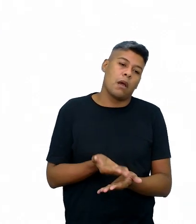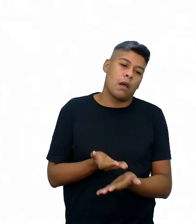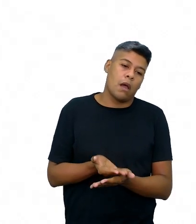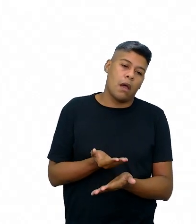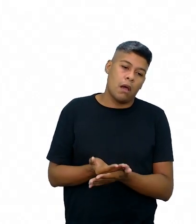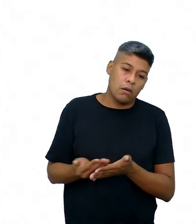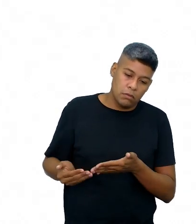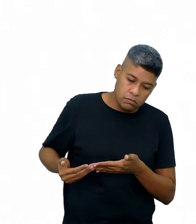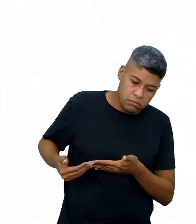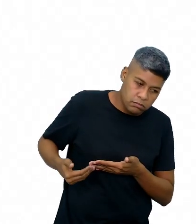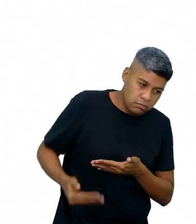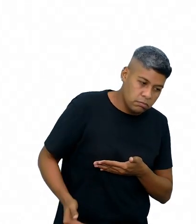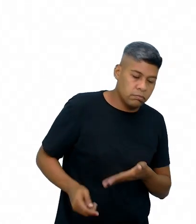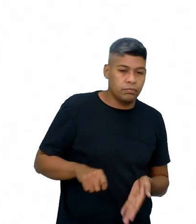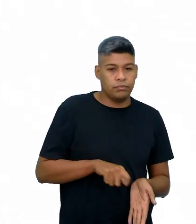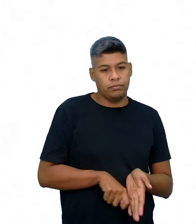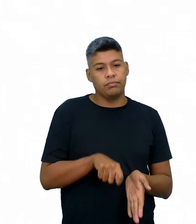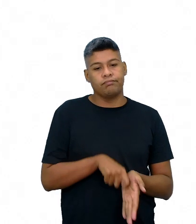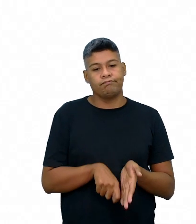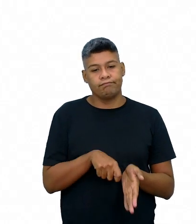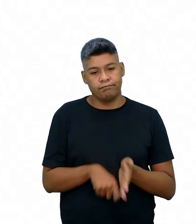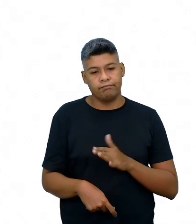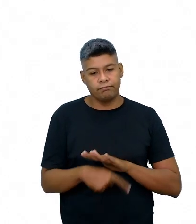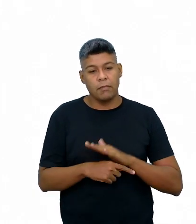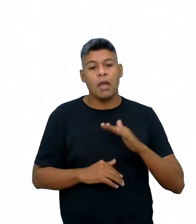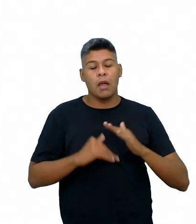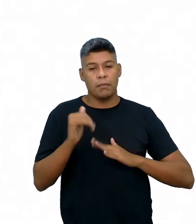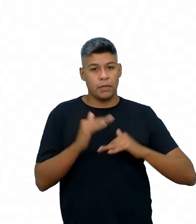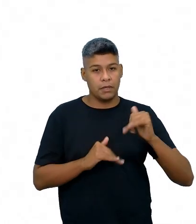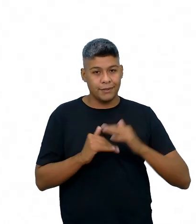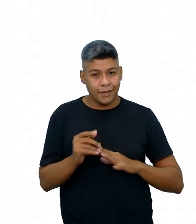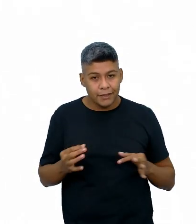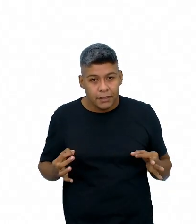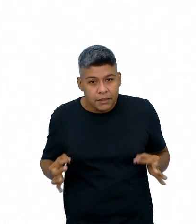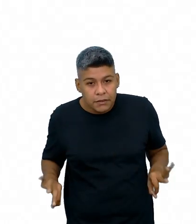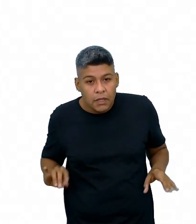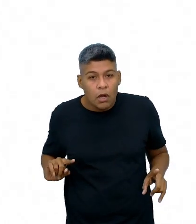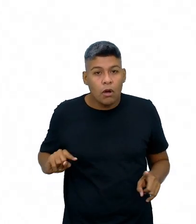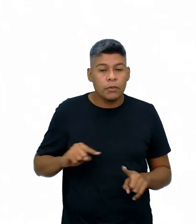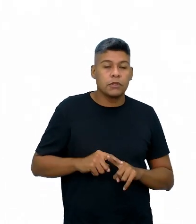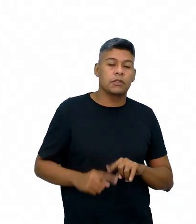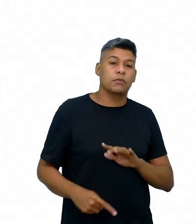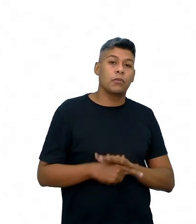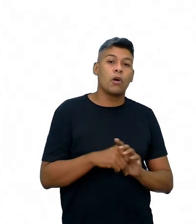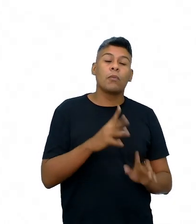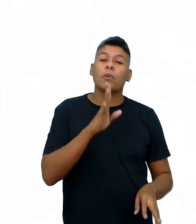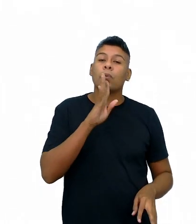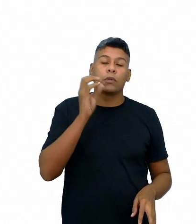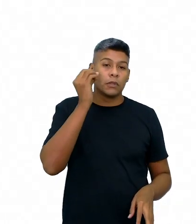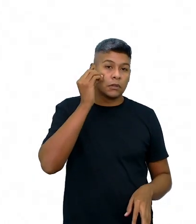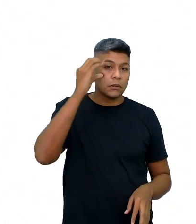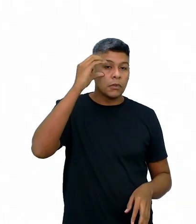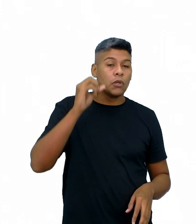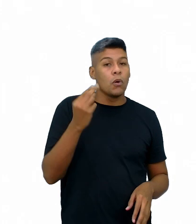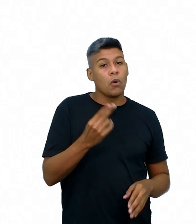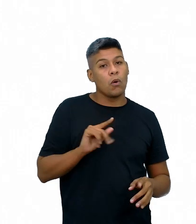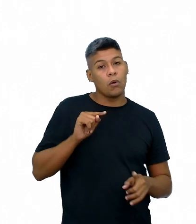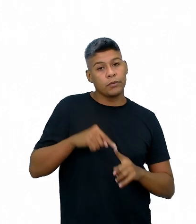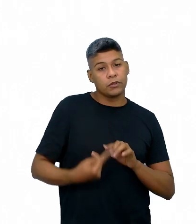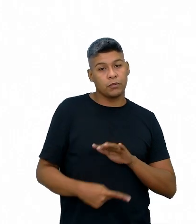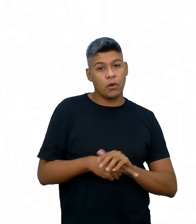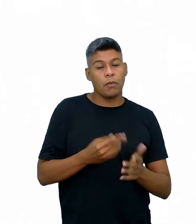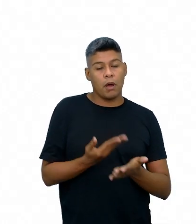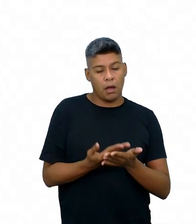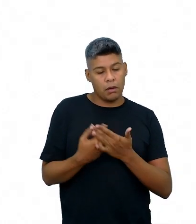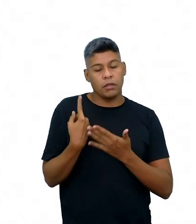a partir delas fazer anotações sobre as habilidades essenciais, o objetivo de conhecimento ou os objetivos da